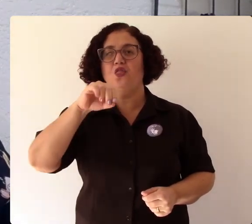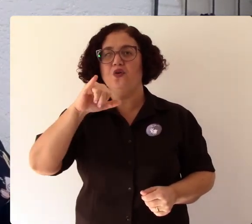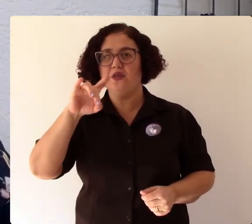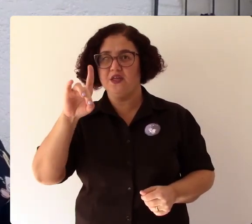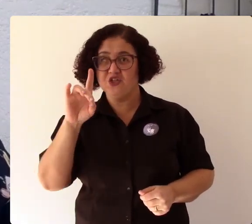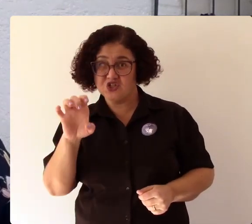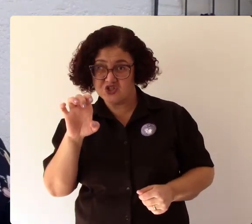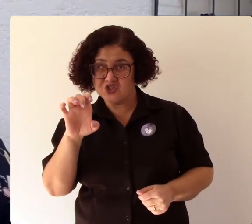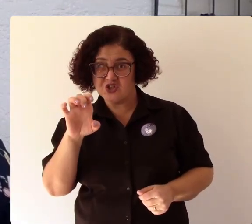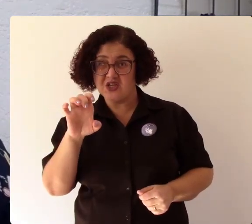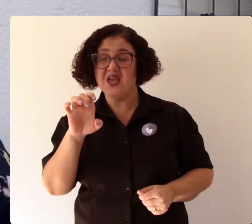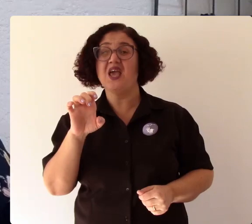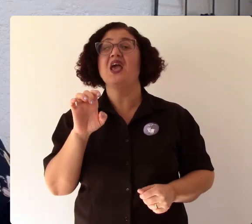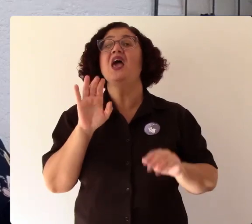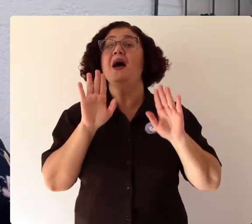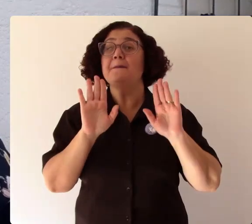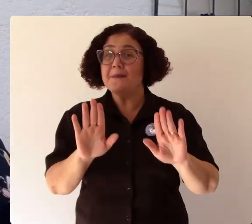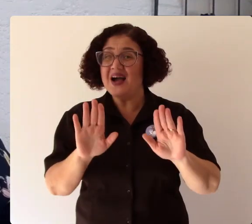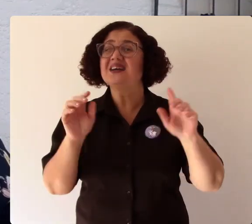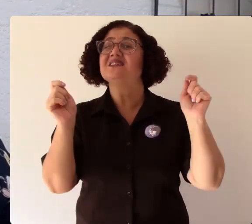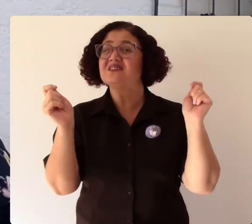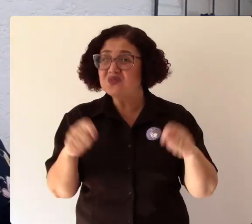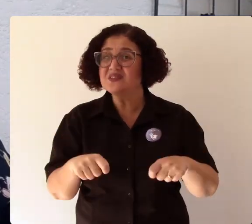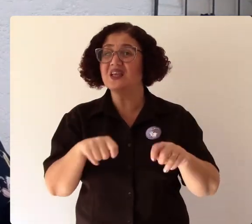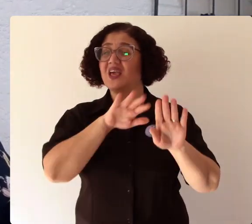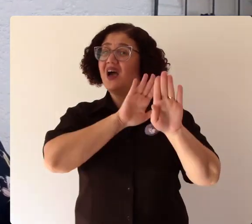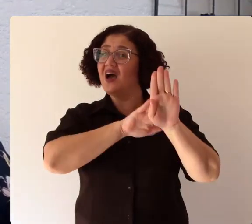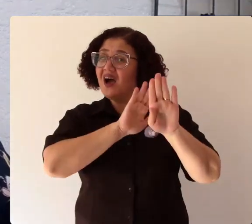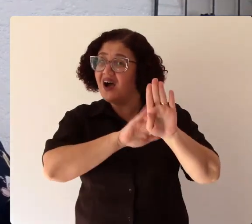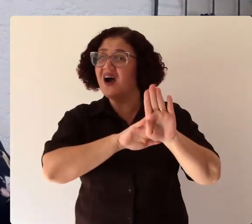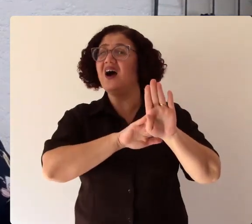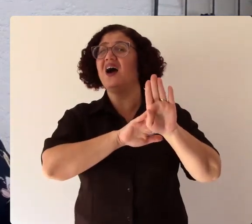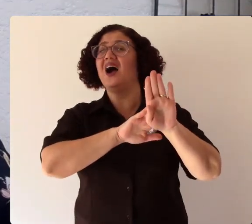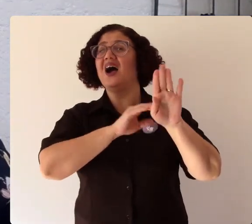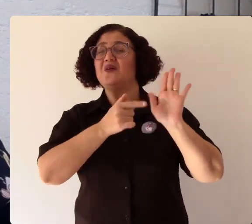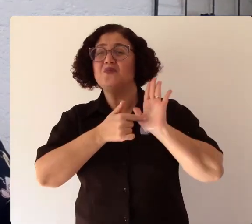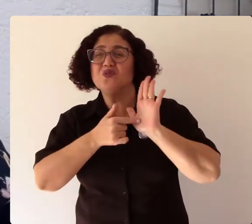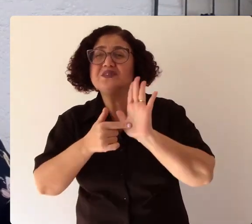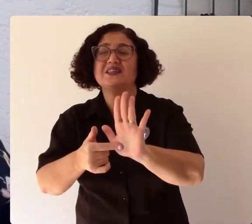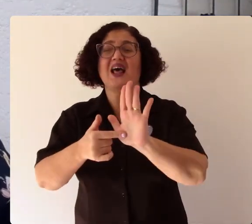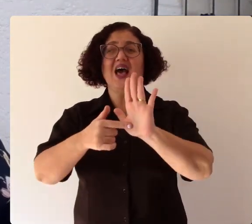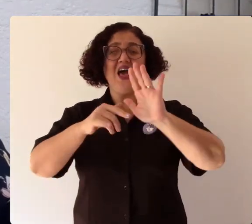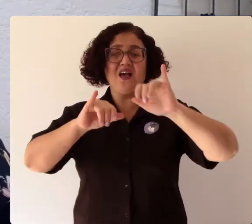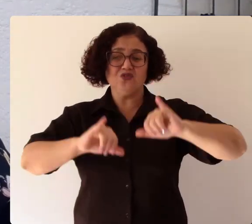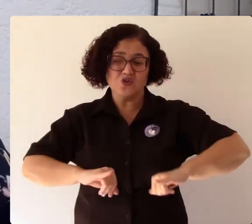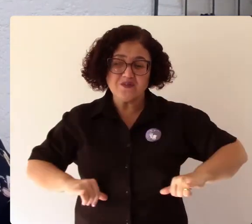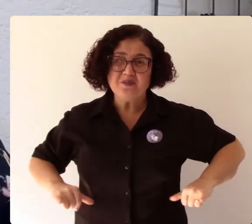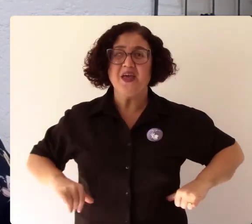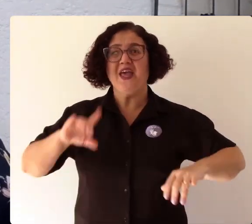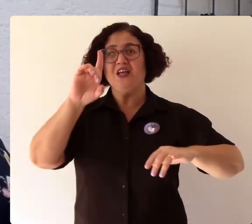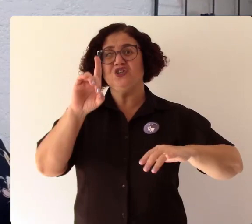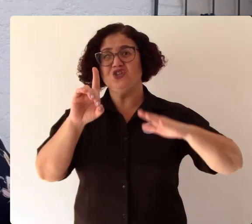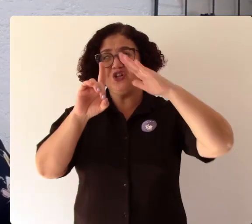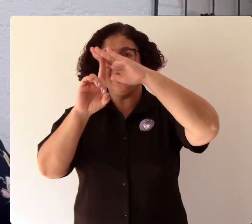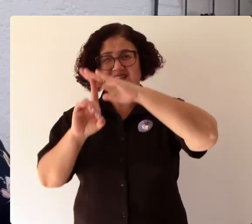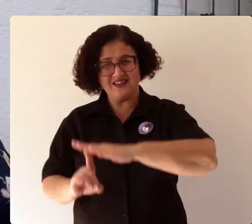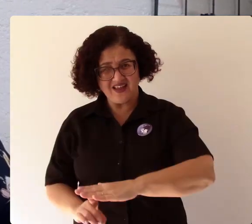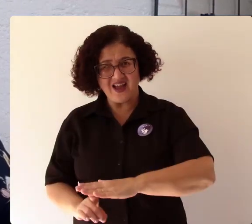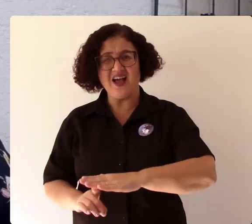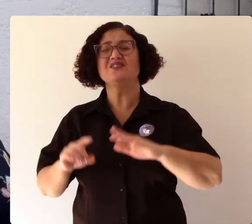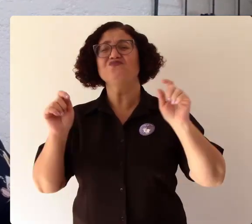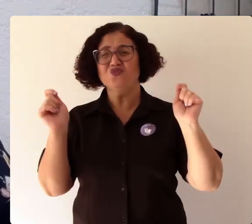dores, os seus direitos negados, o seu sofrimento em panos